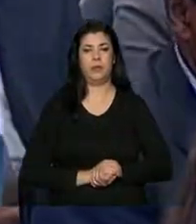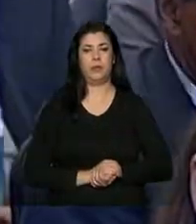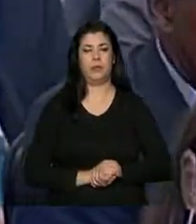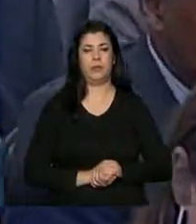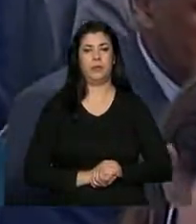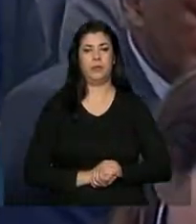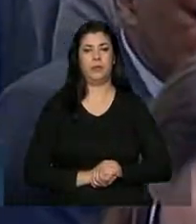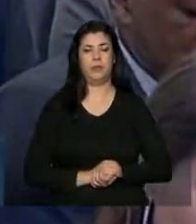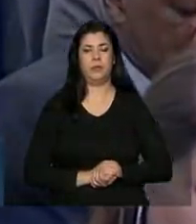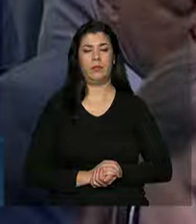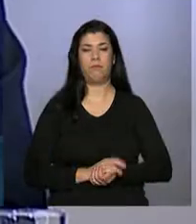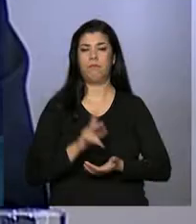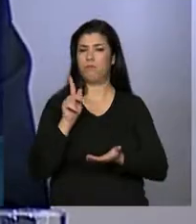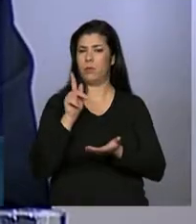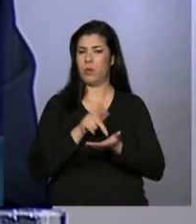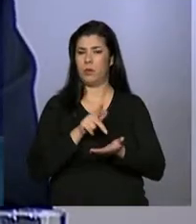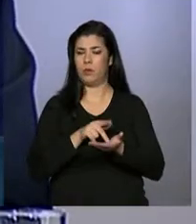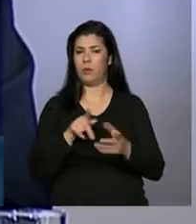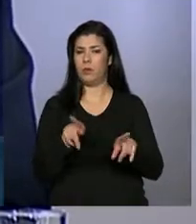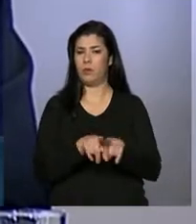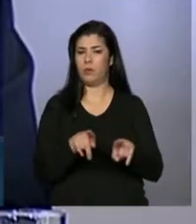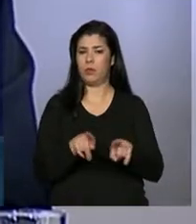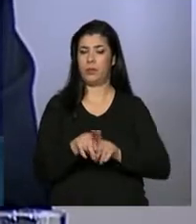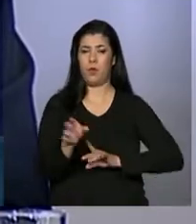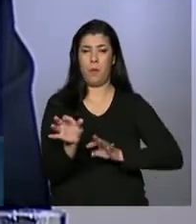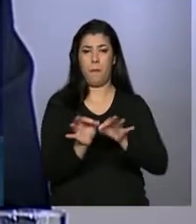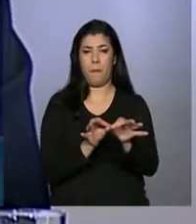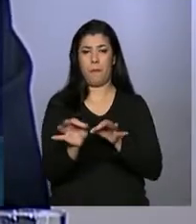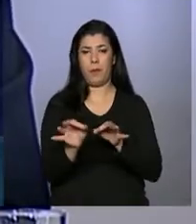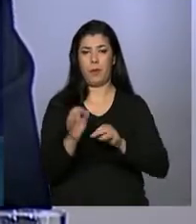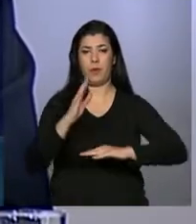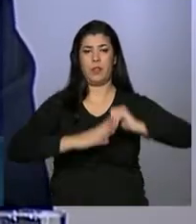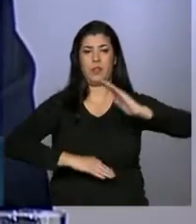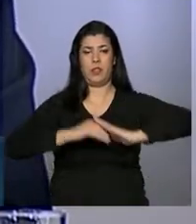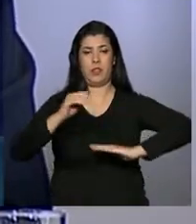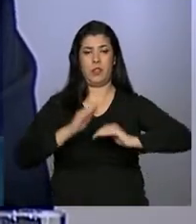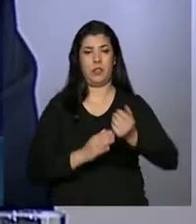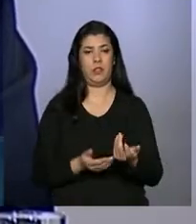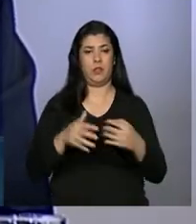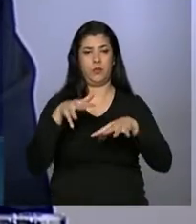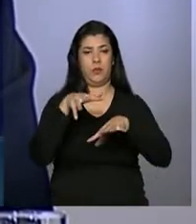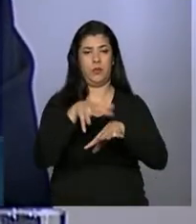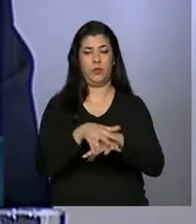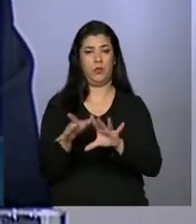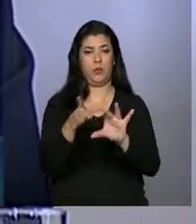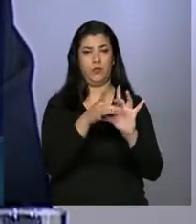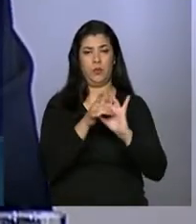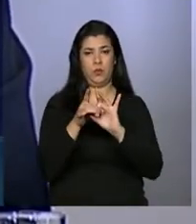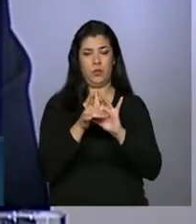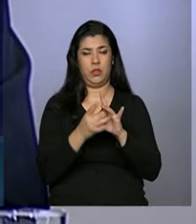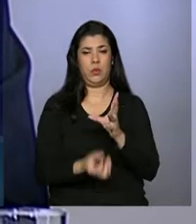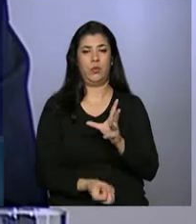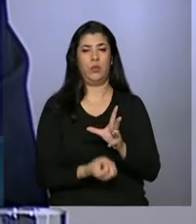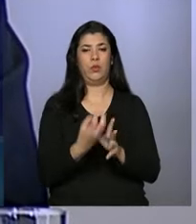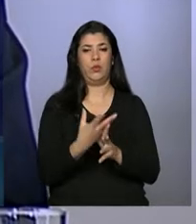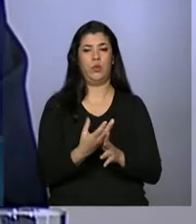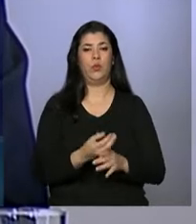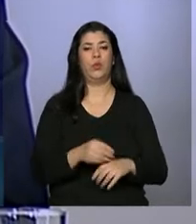Mais recentemente, o projeto Ação Integrada, nascido no Mato Grosso,